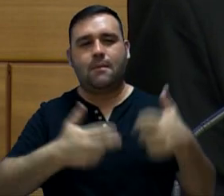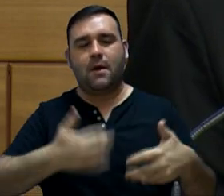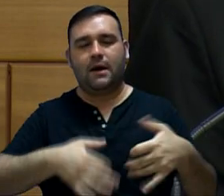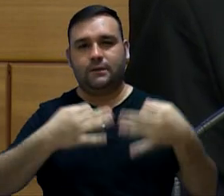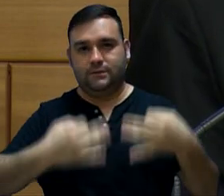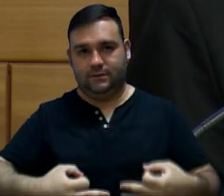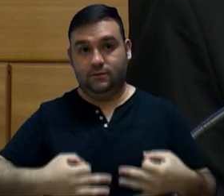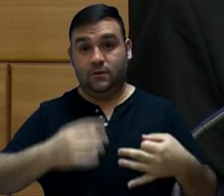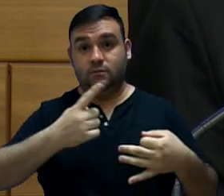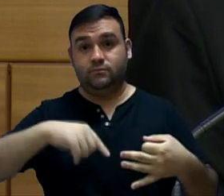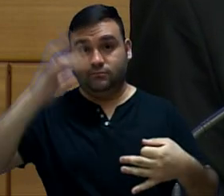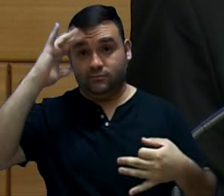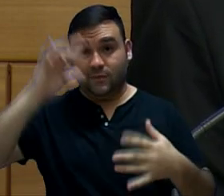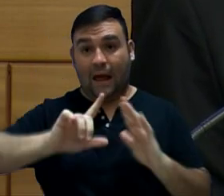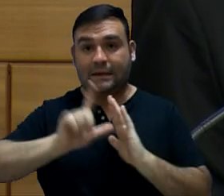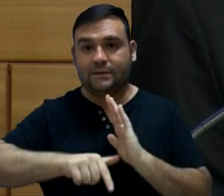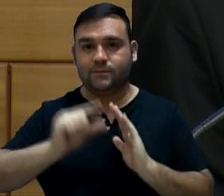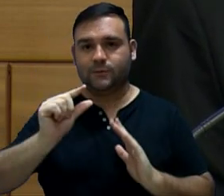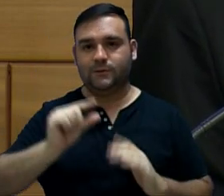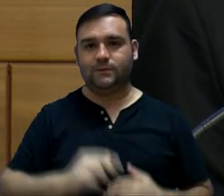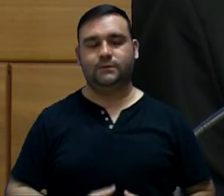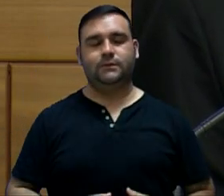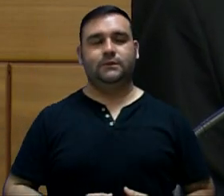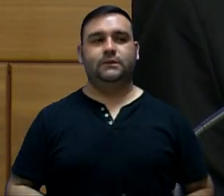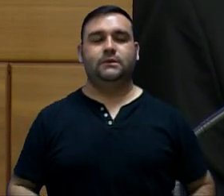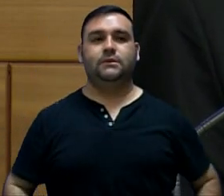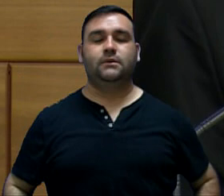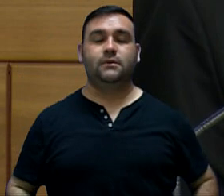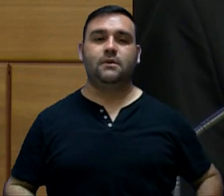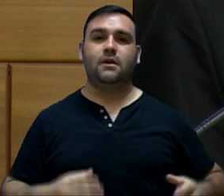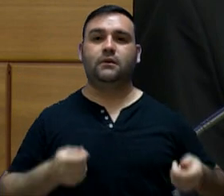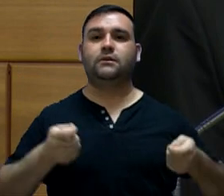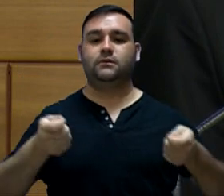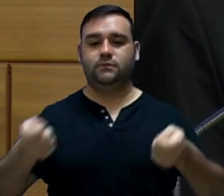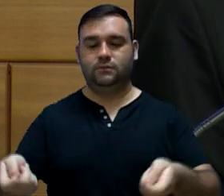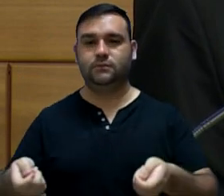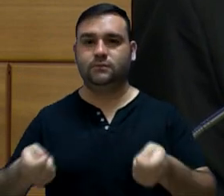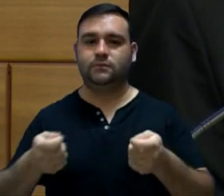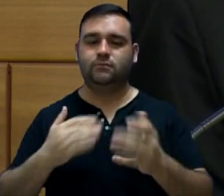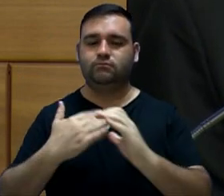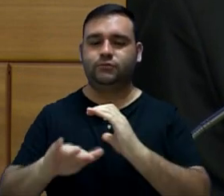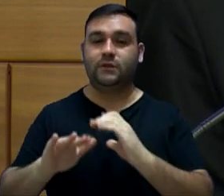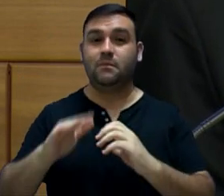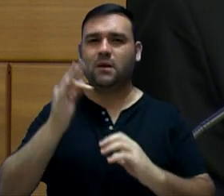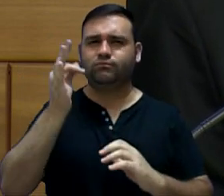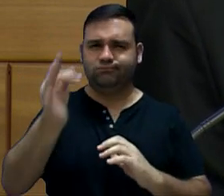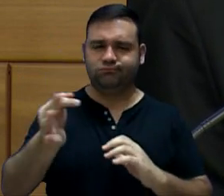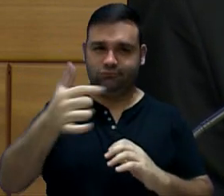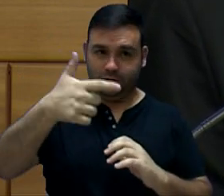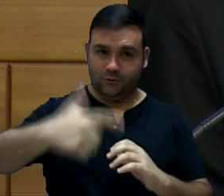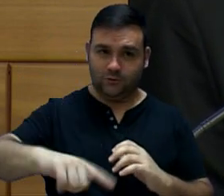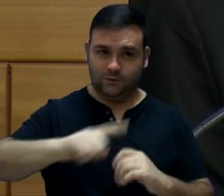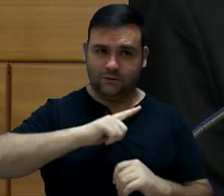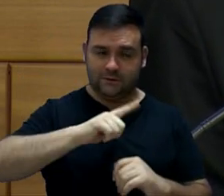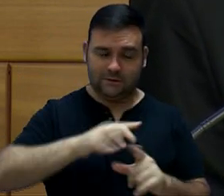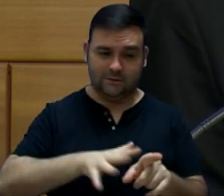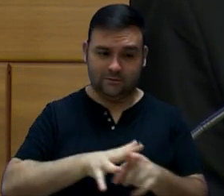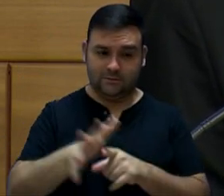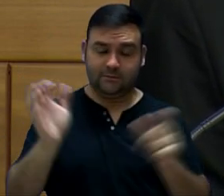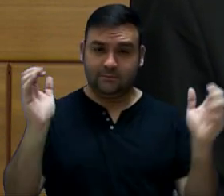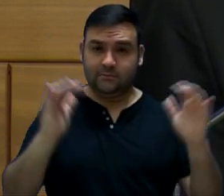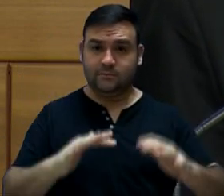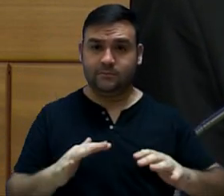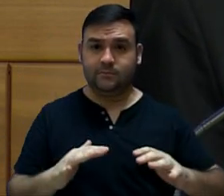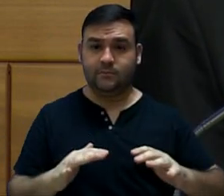Foi pensando nisso que nós acabamos atrasando um pouco a entrega do material. Mas prometo que na próxima audiência,